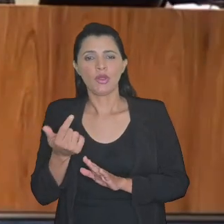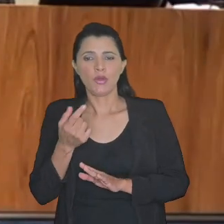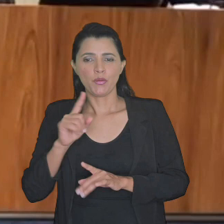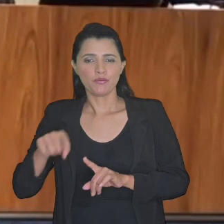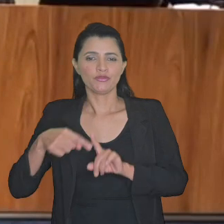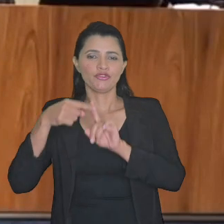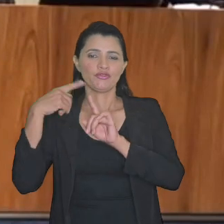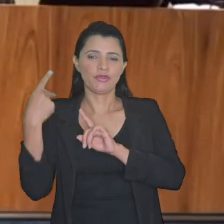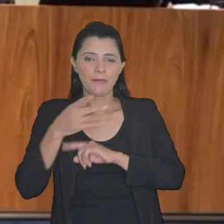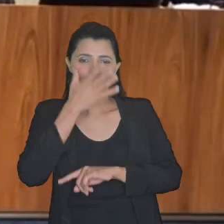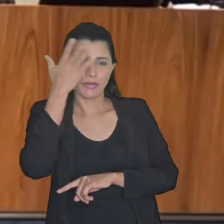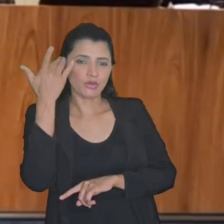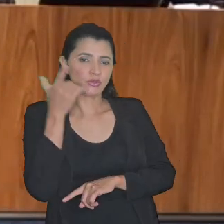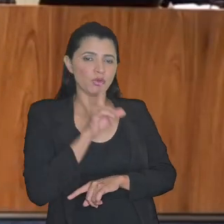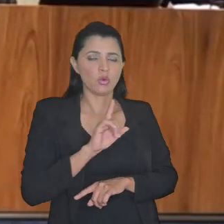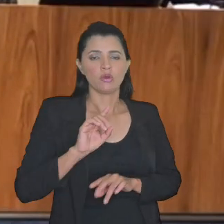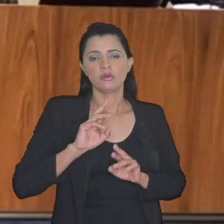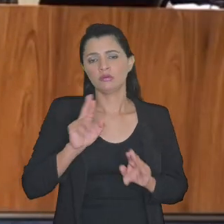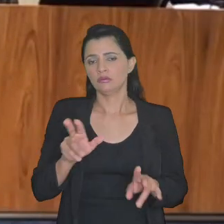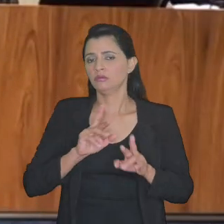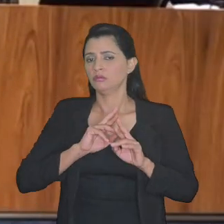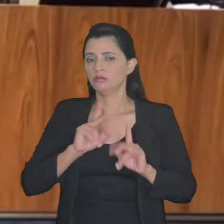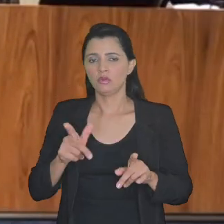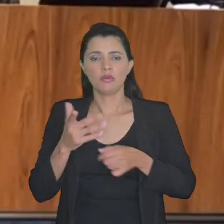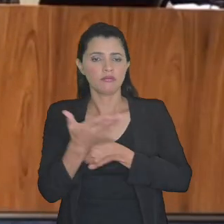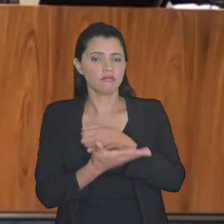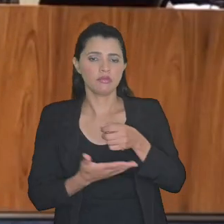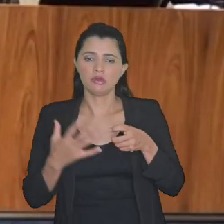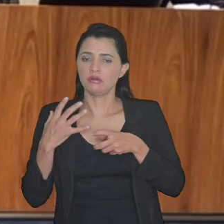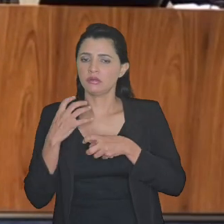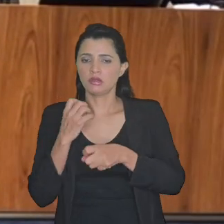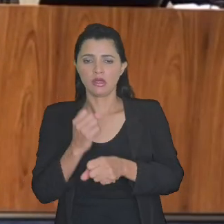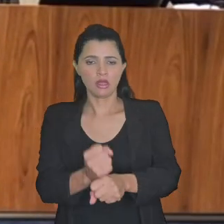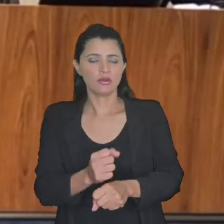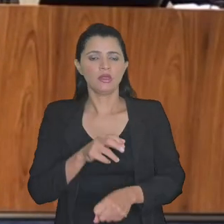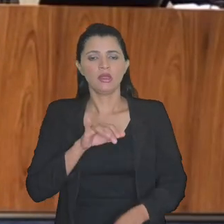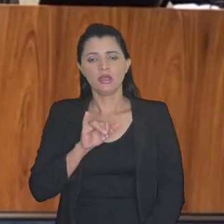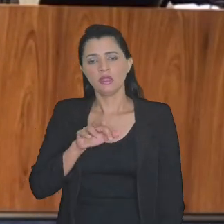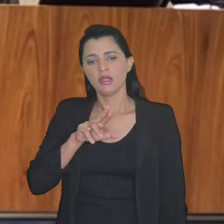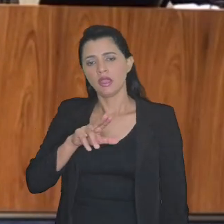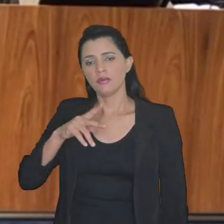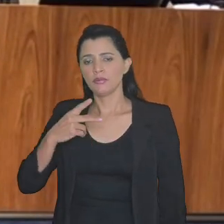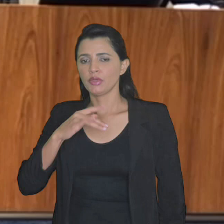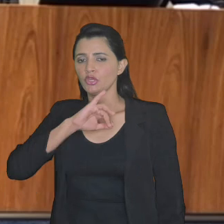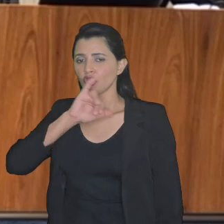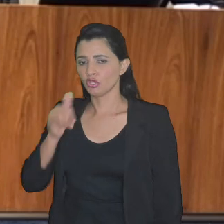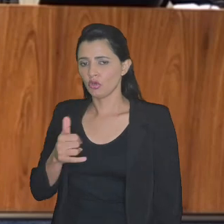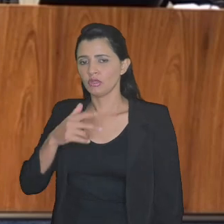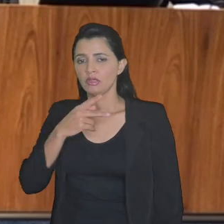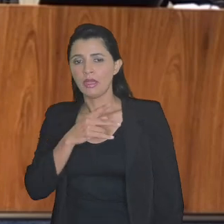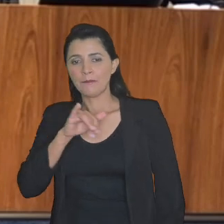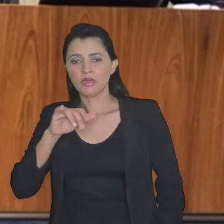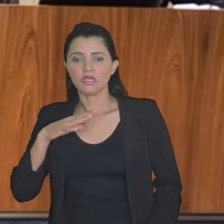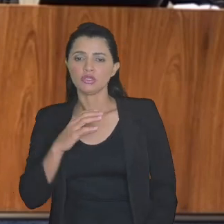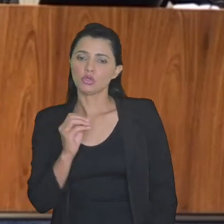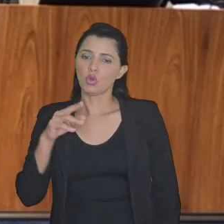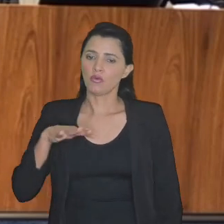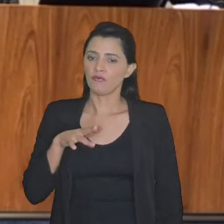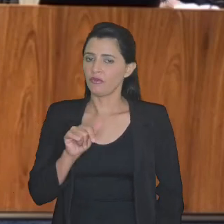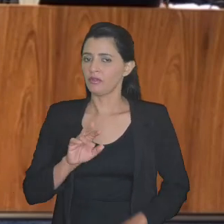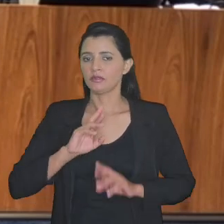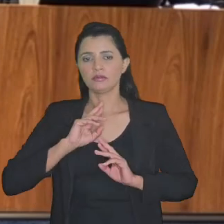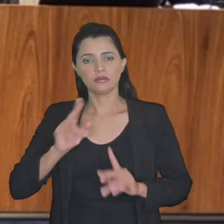descontados o benefício do contribuinte não vai ser base de cálculo de IRPJ CSL PIS